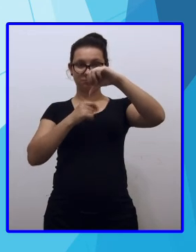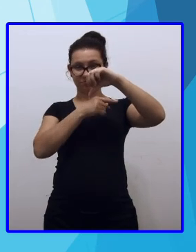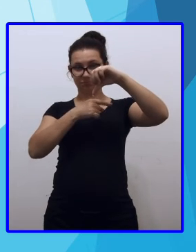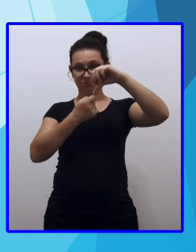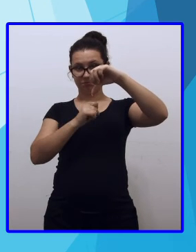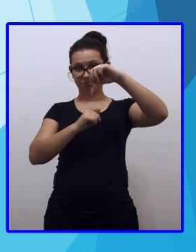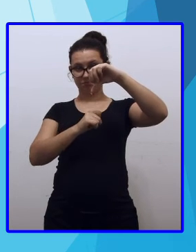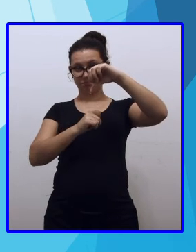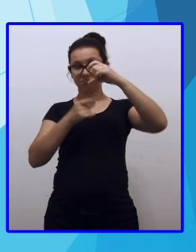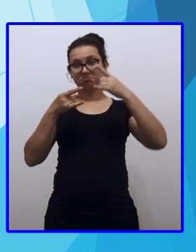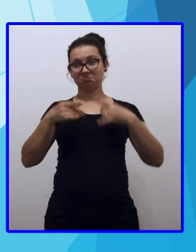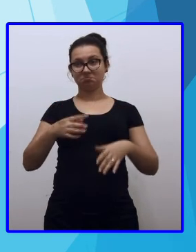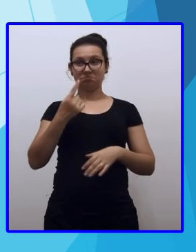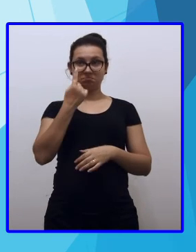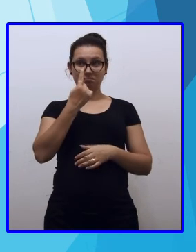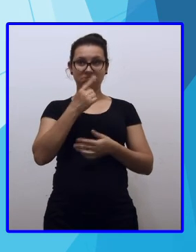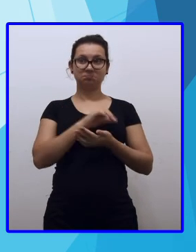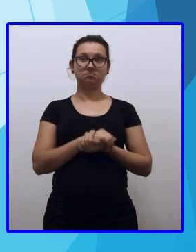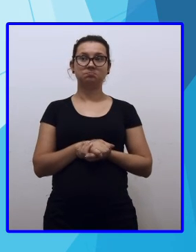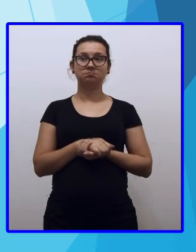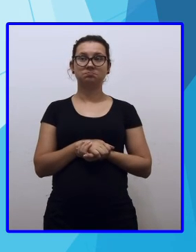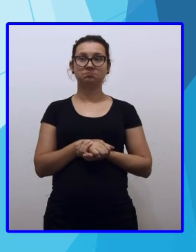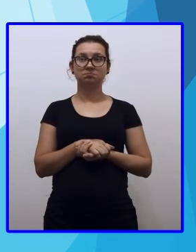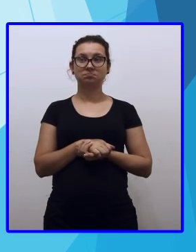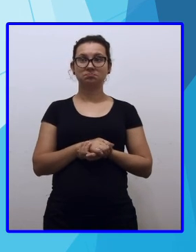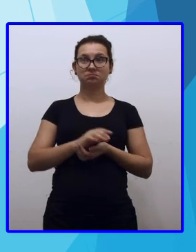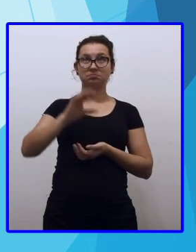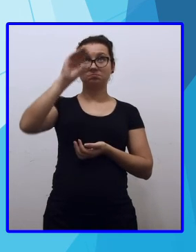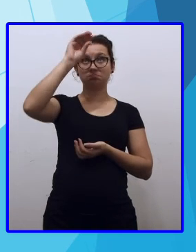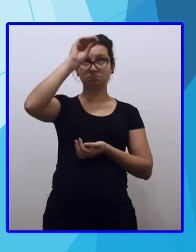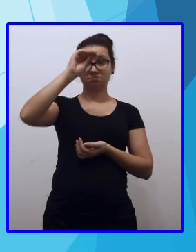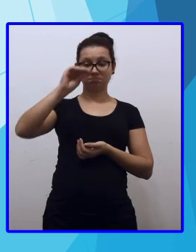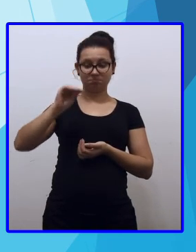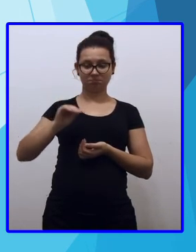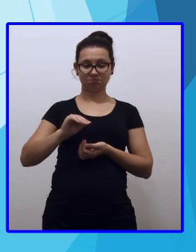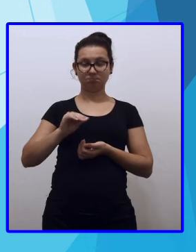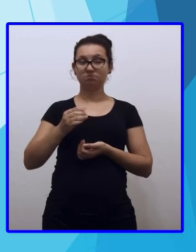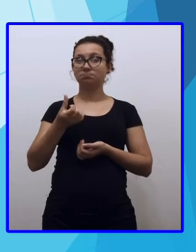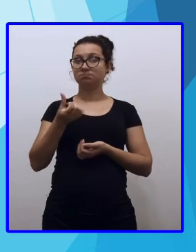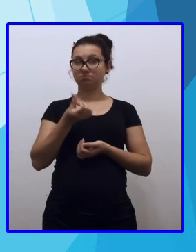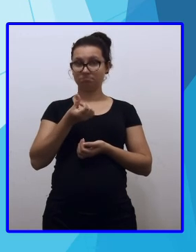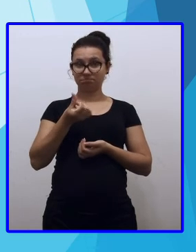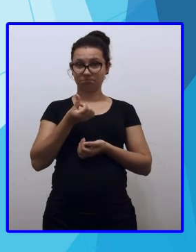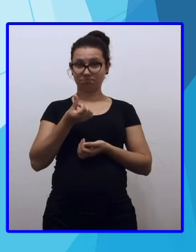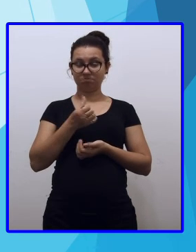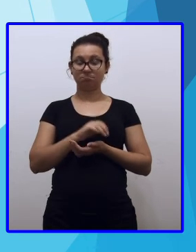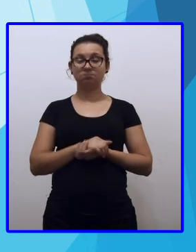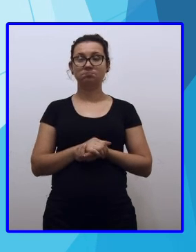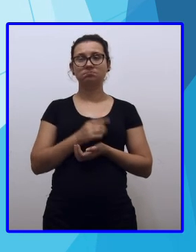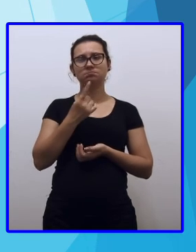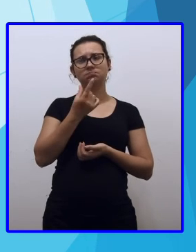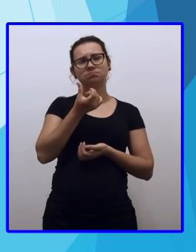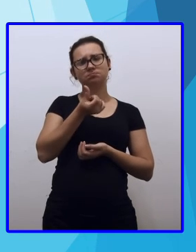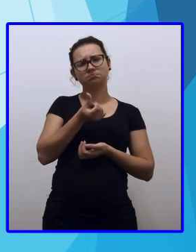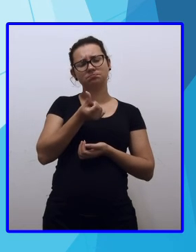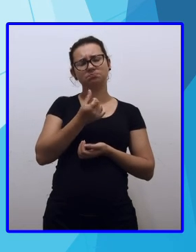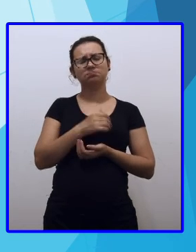nove, um. Abaixo o seis da unidade. Dezesseis.